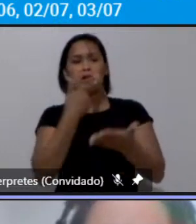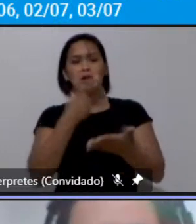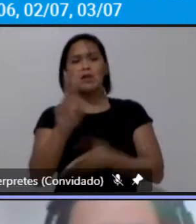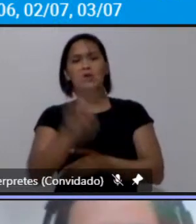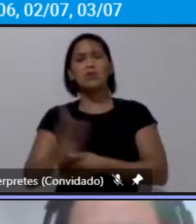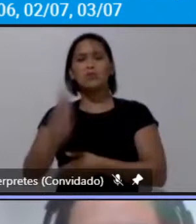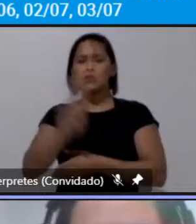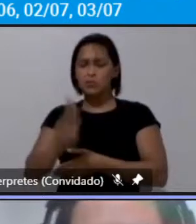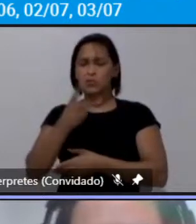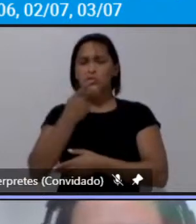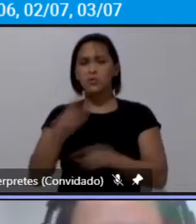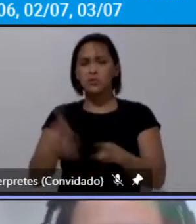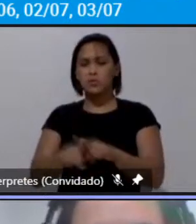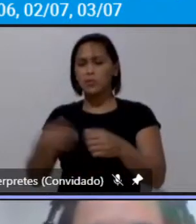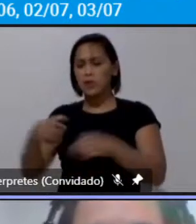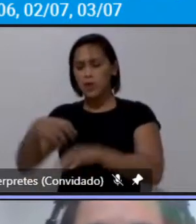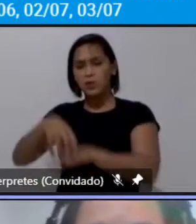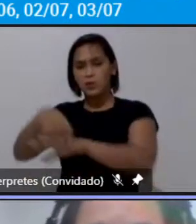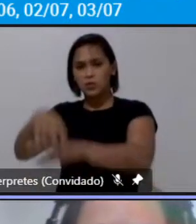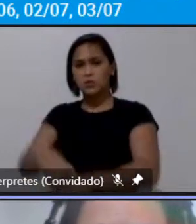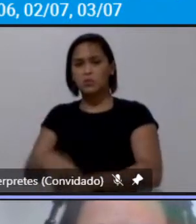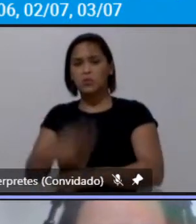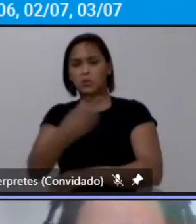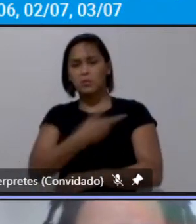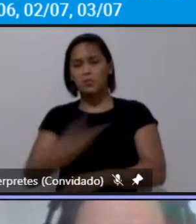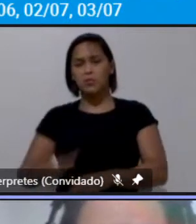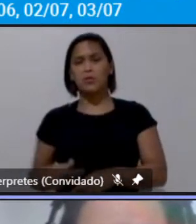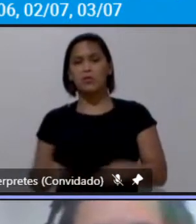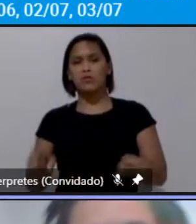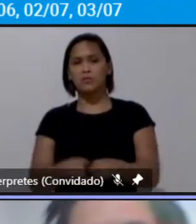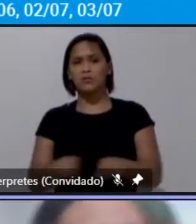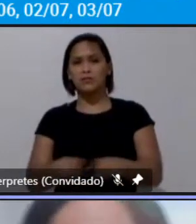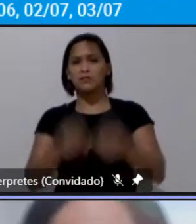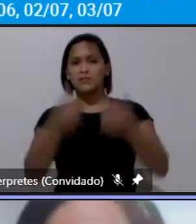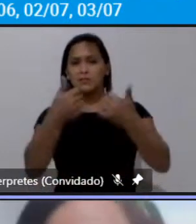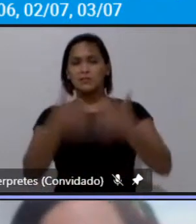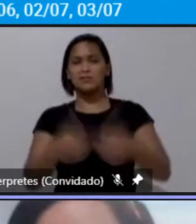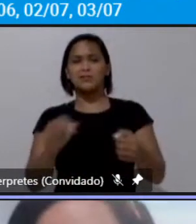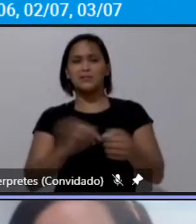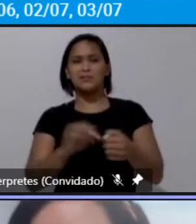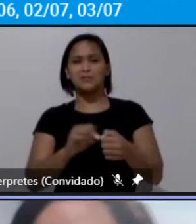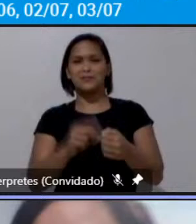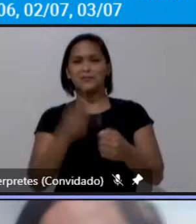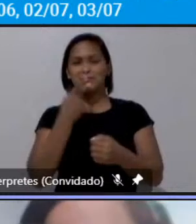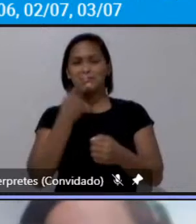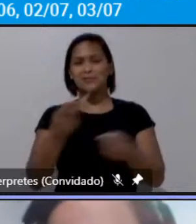transporte do operador realizado pelo operador pode passar Daniel